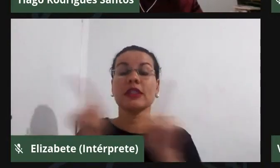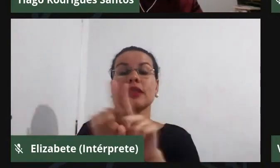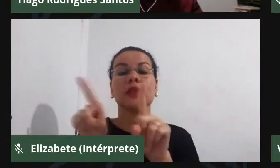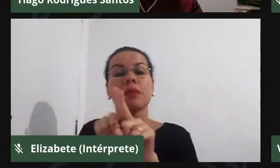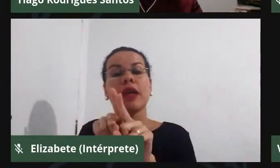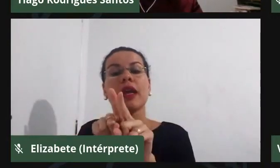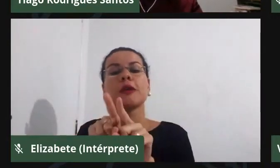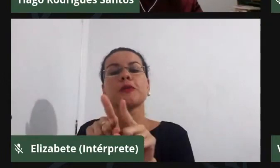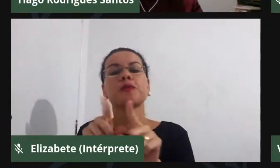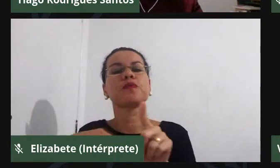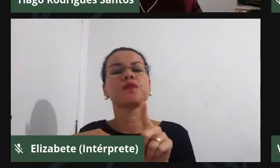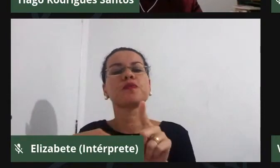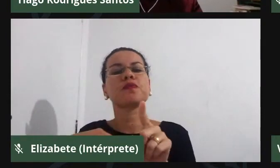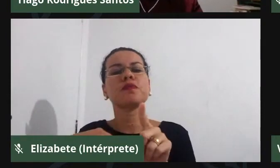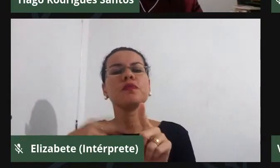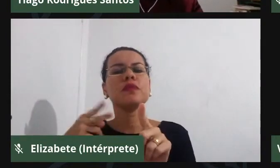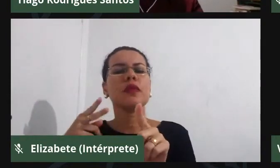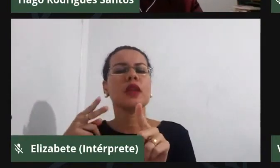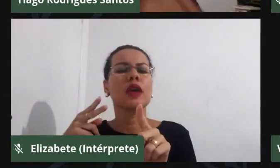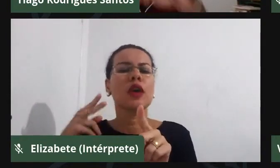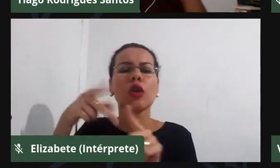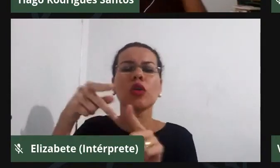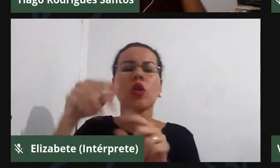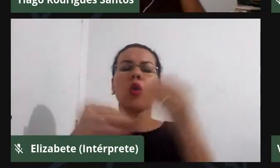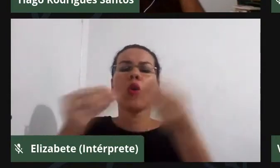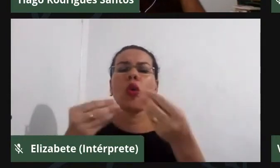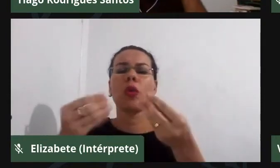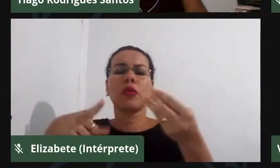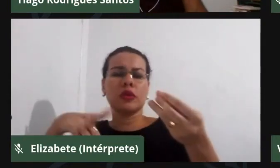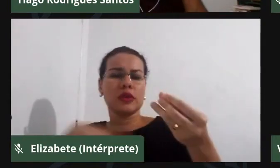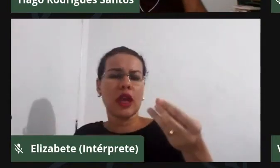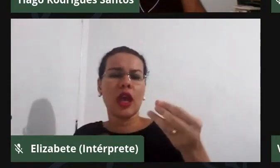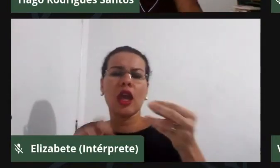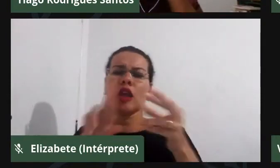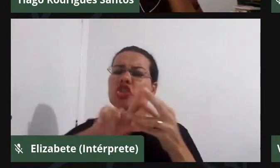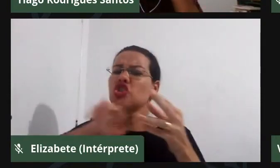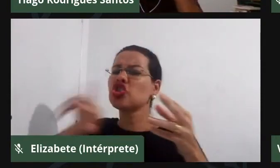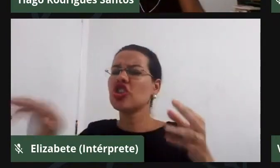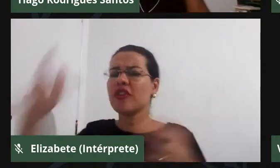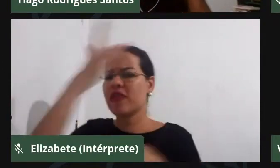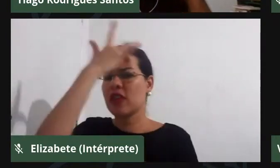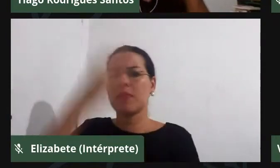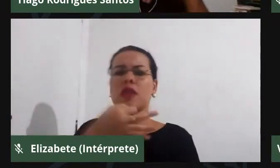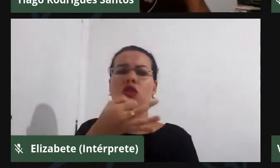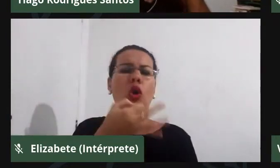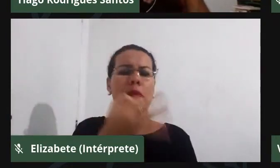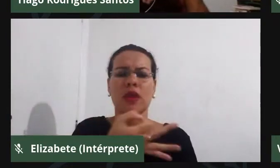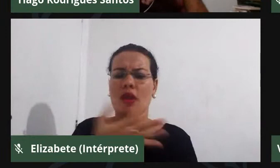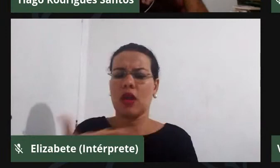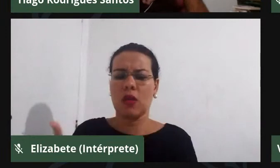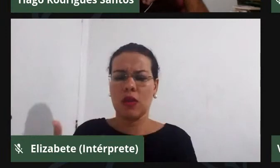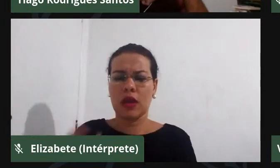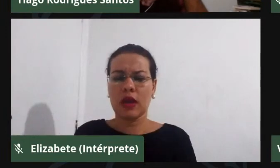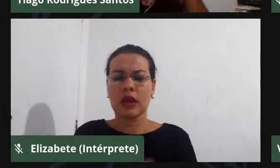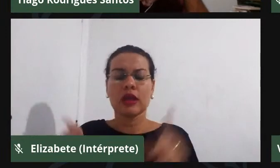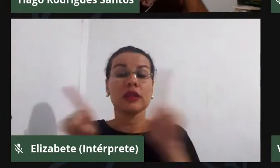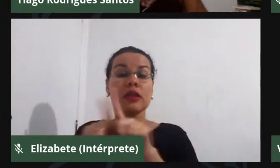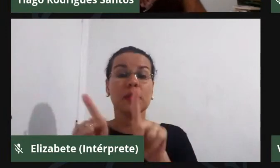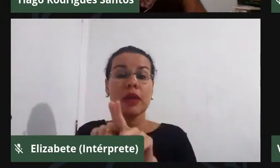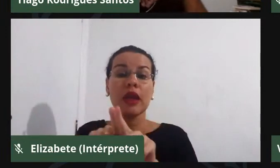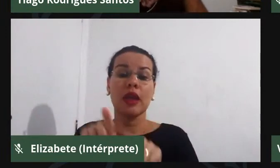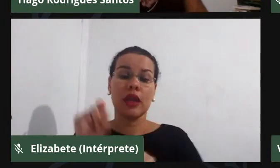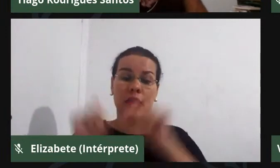evidenciar, trazer algumas vozes e a dinamização que a gente fala dos sistemas